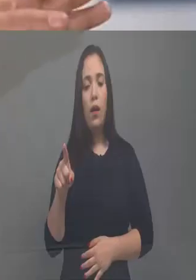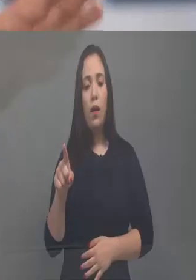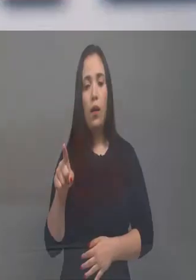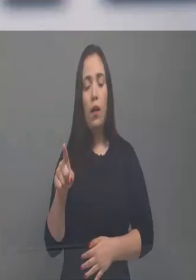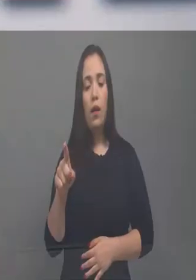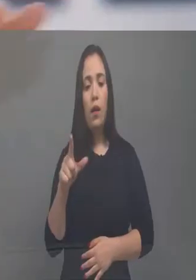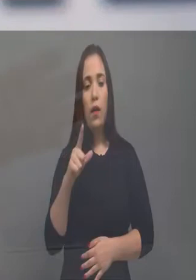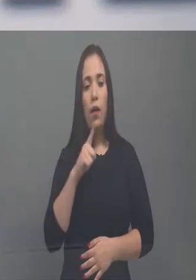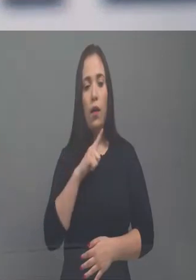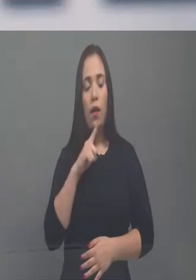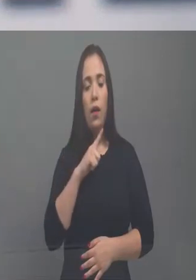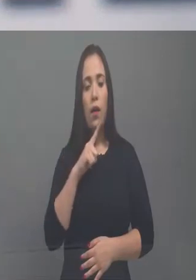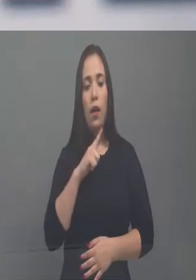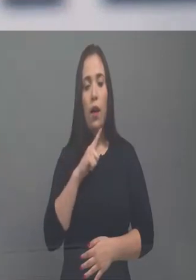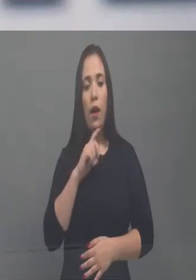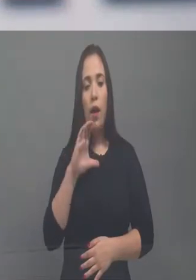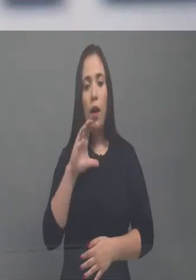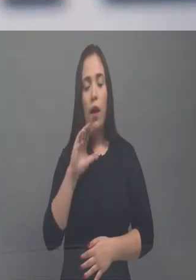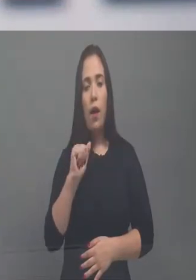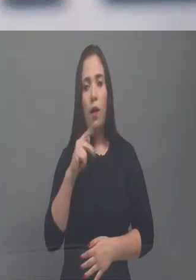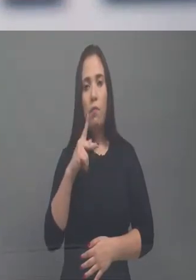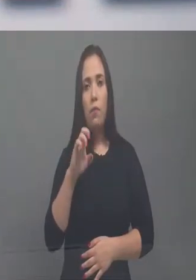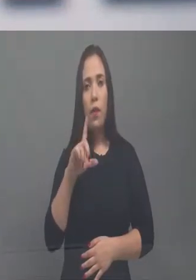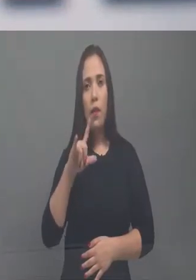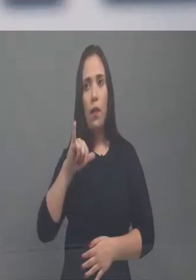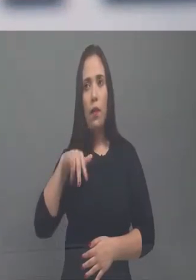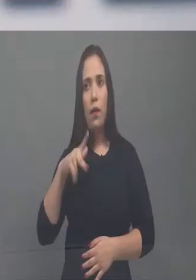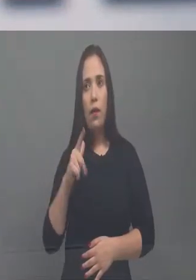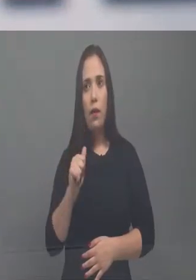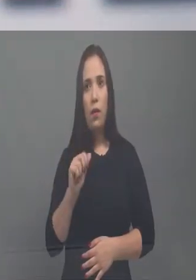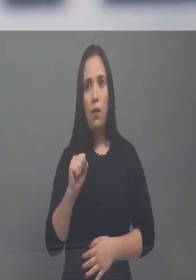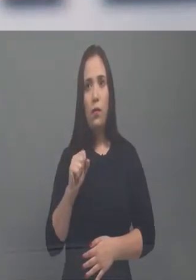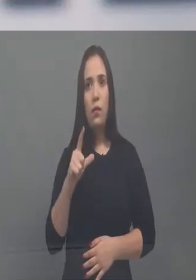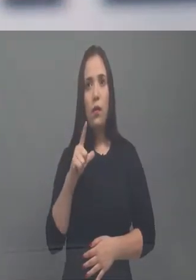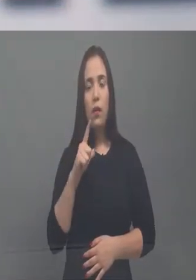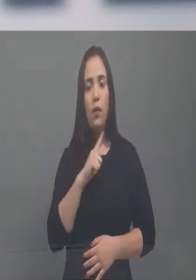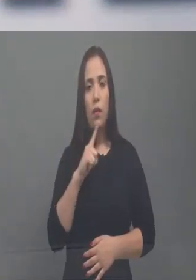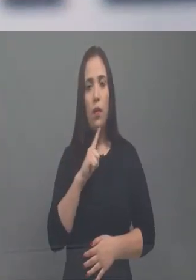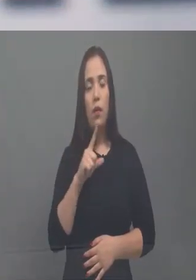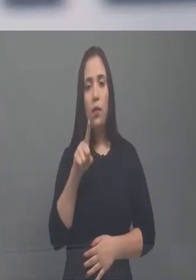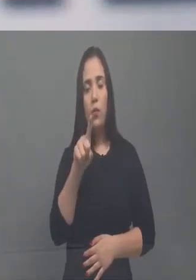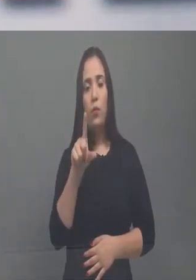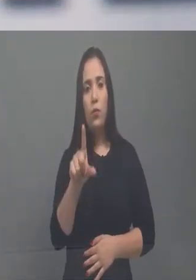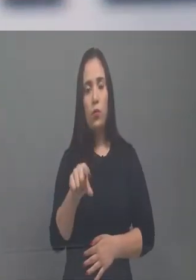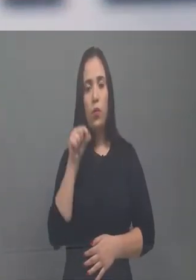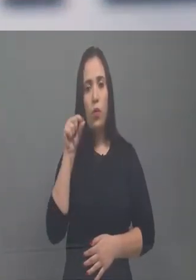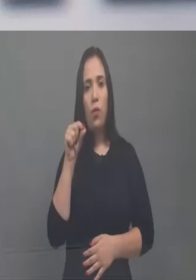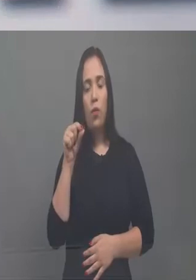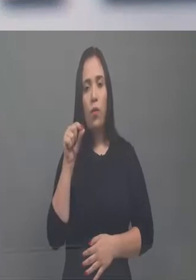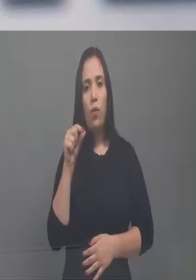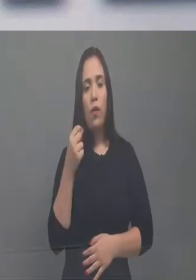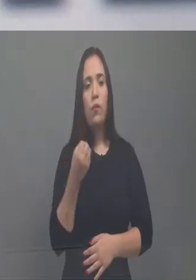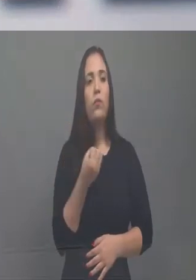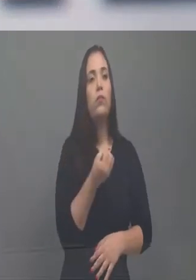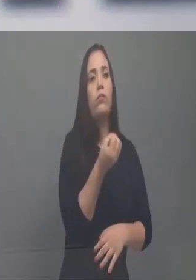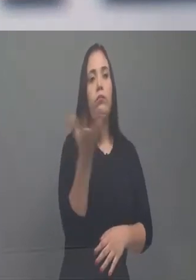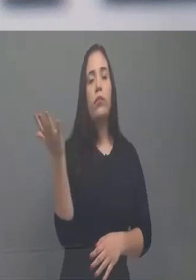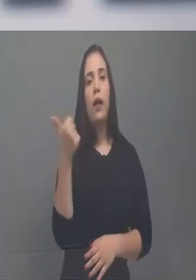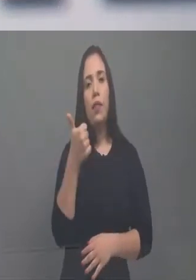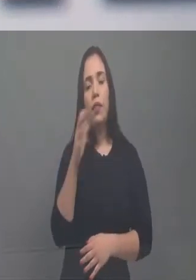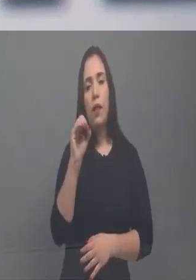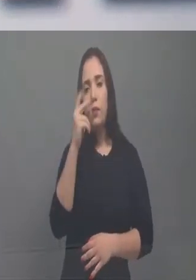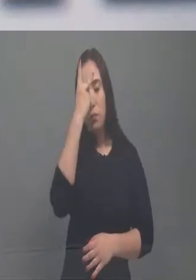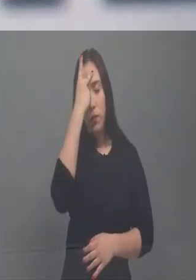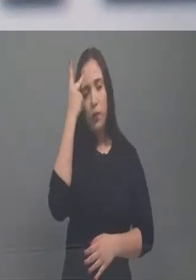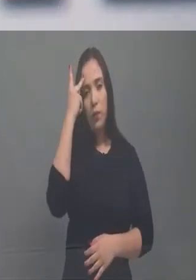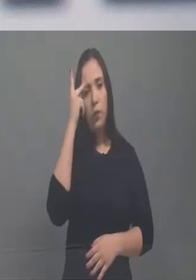nas capelinhas. Pronto, as capelinhas, você tem, você escolhe um número no mínimo de 10 pessoas, e aí